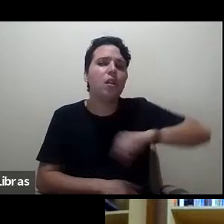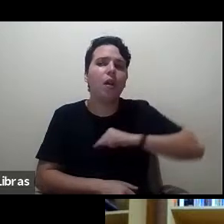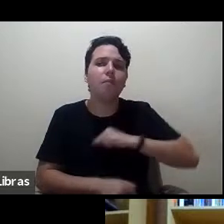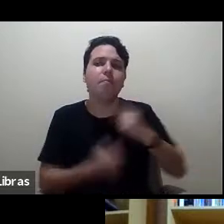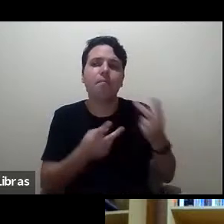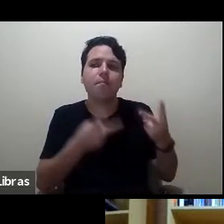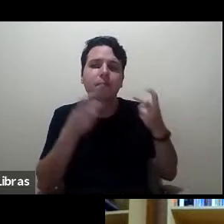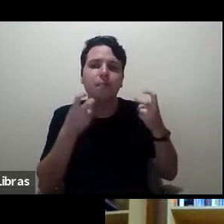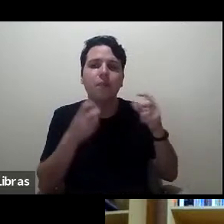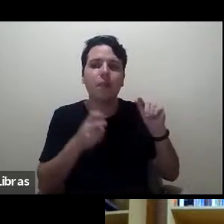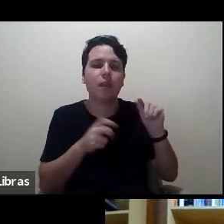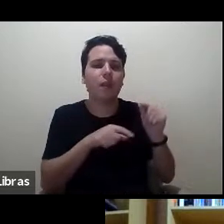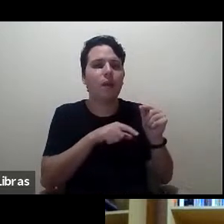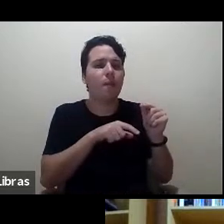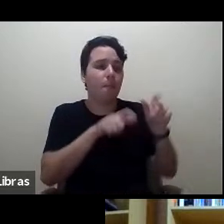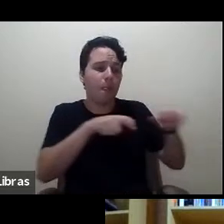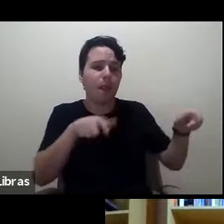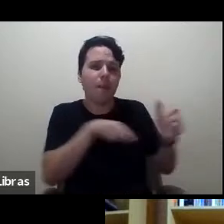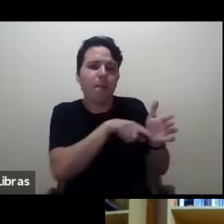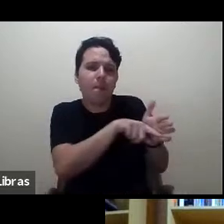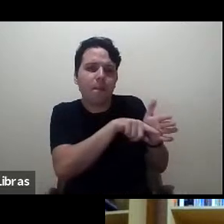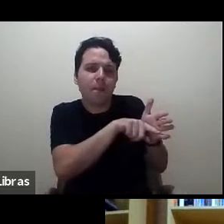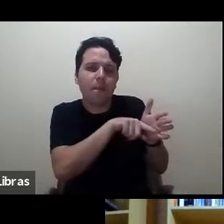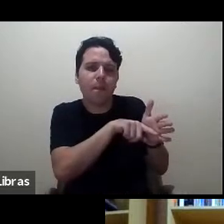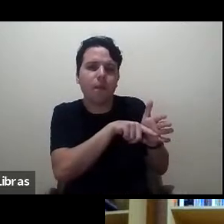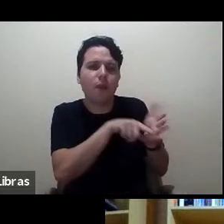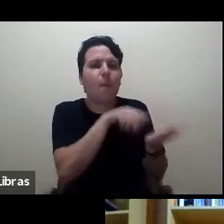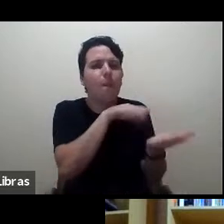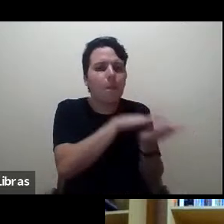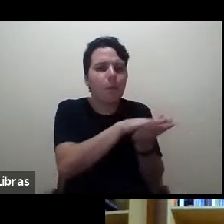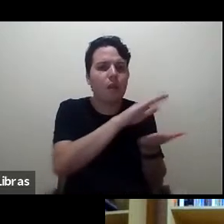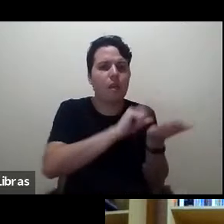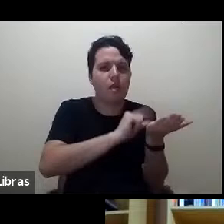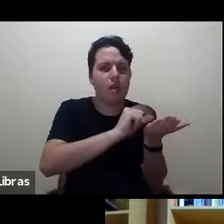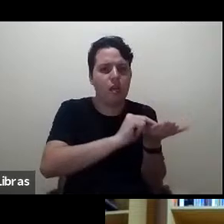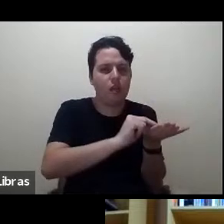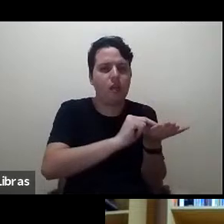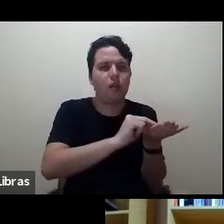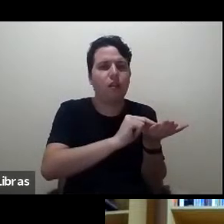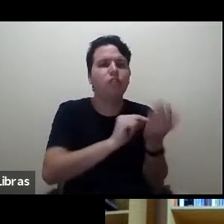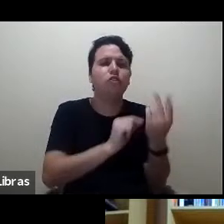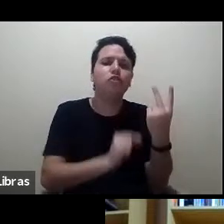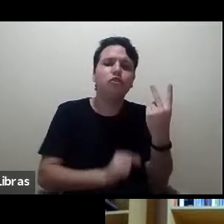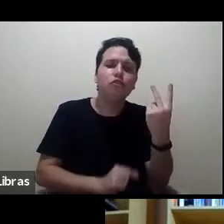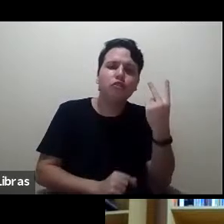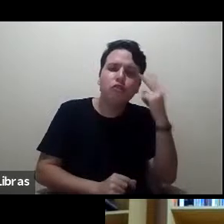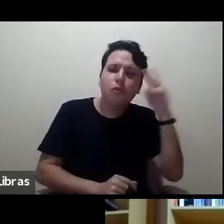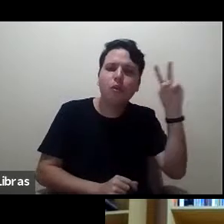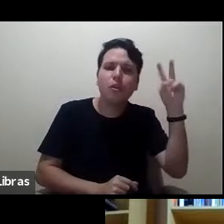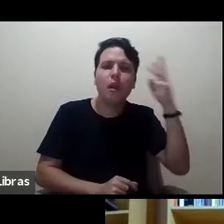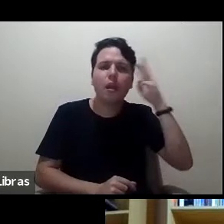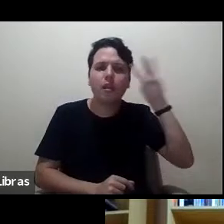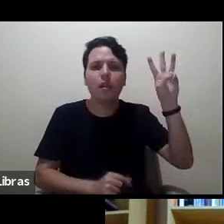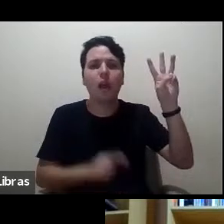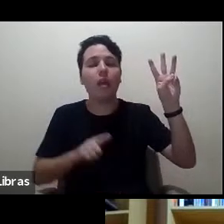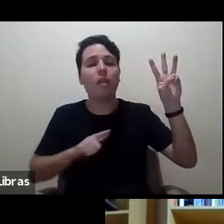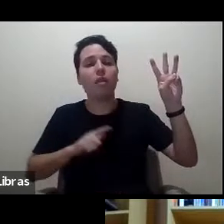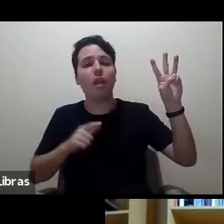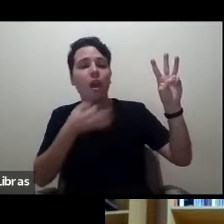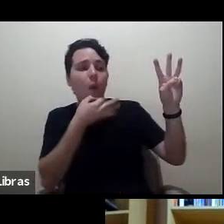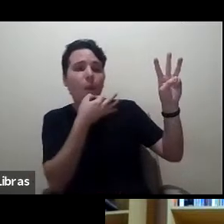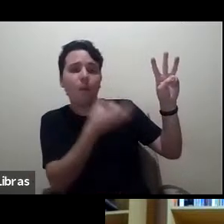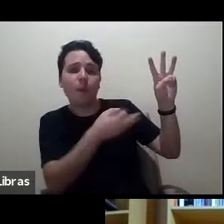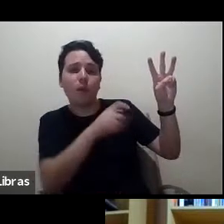os pesquisadores publicam um artigo dois ou três dias depois já tem um comentário sobre aquele